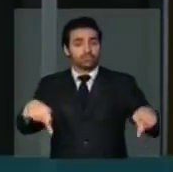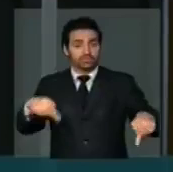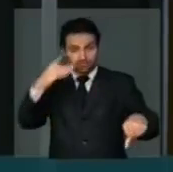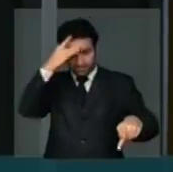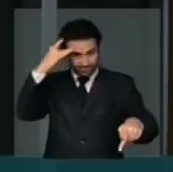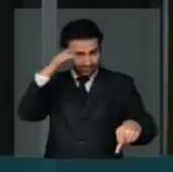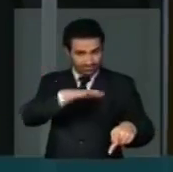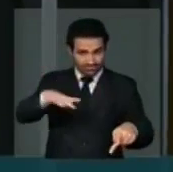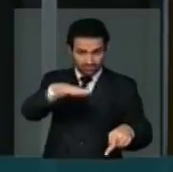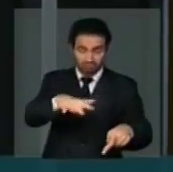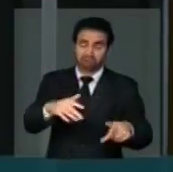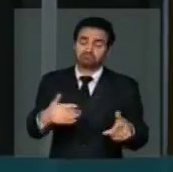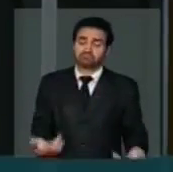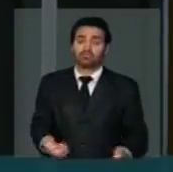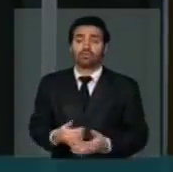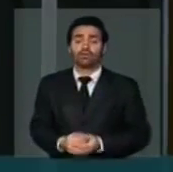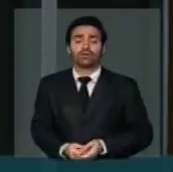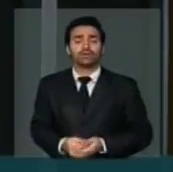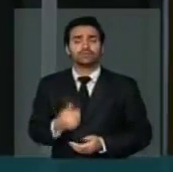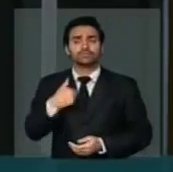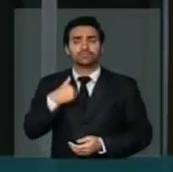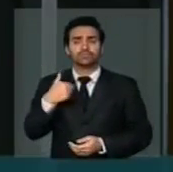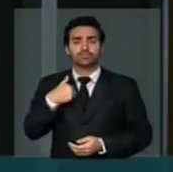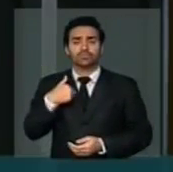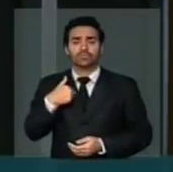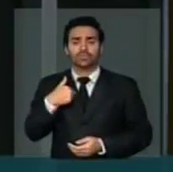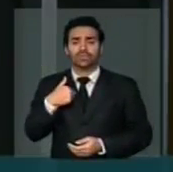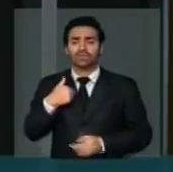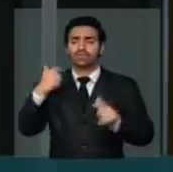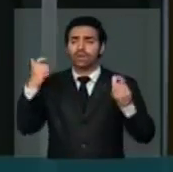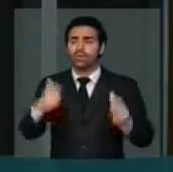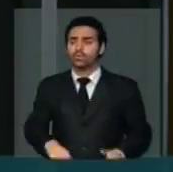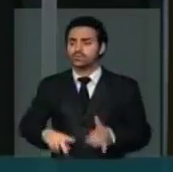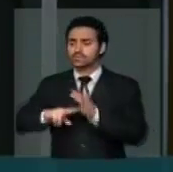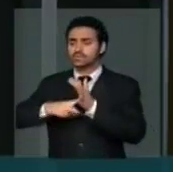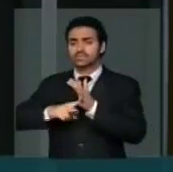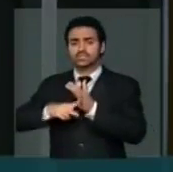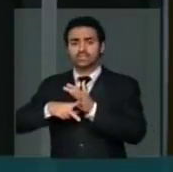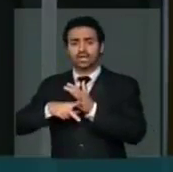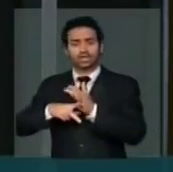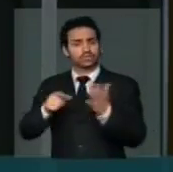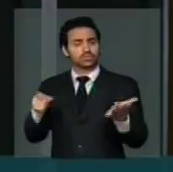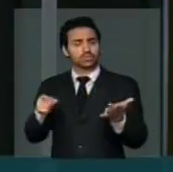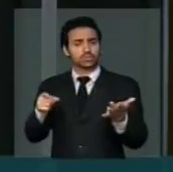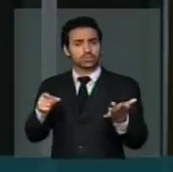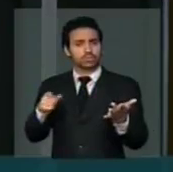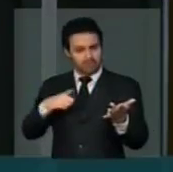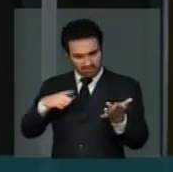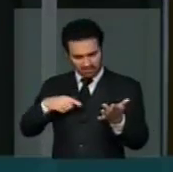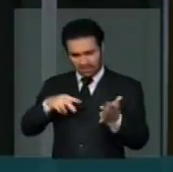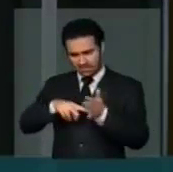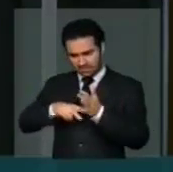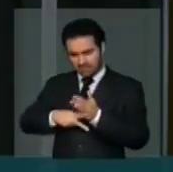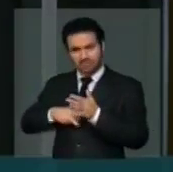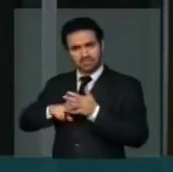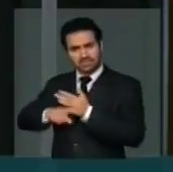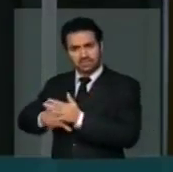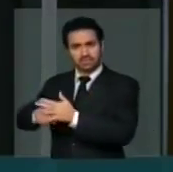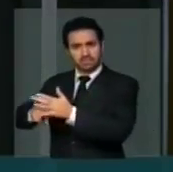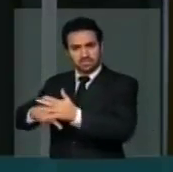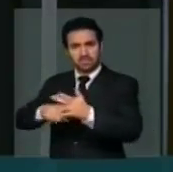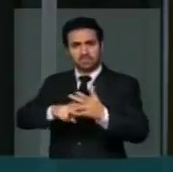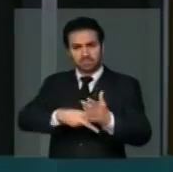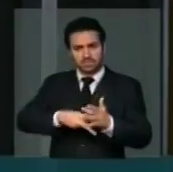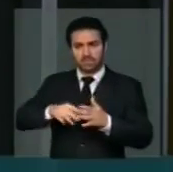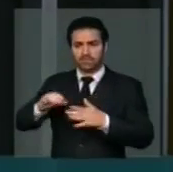aonde estavam as centrais sindicais do Brasil, as tão combativas centrais sindicais,